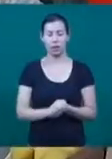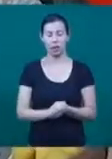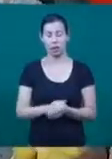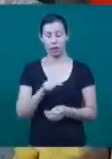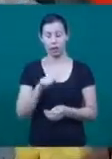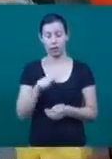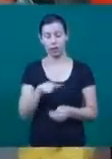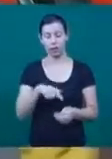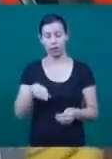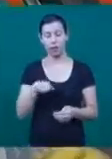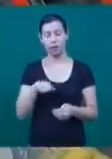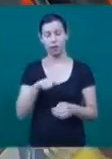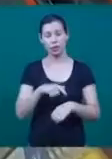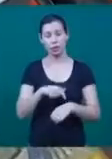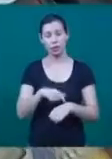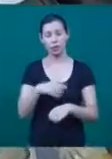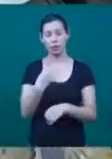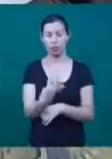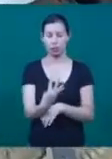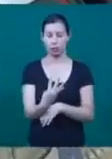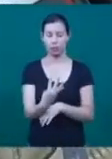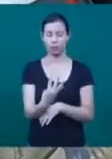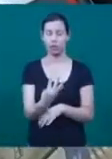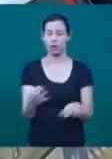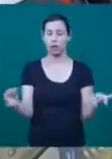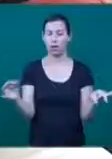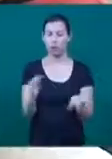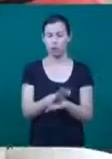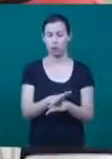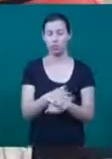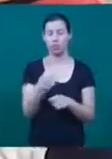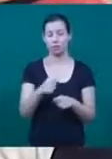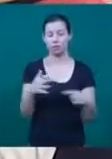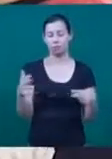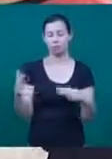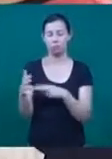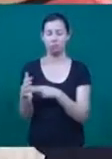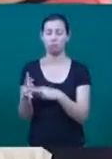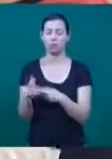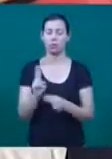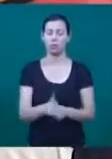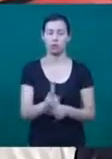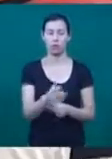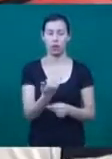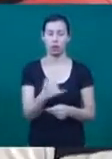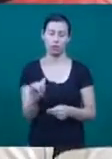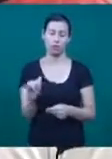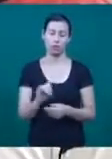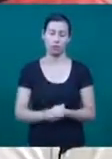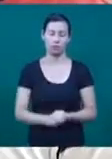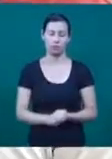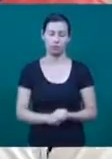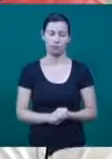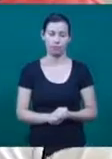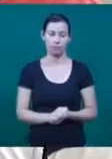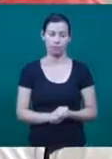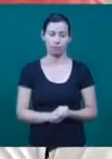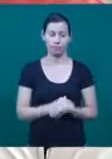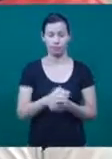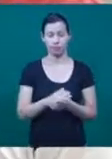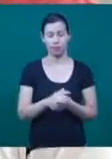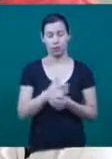carregar novamente para manter a vida e a saúde de Luan. Minha preocupação seria, de fato, atender ao equipamento de